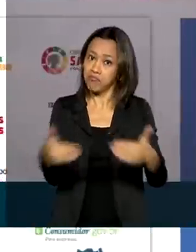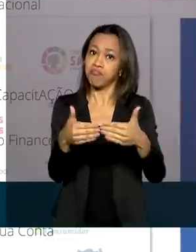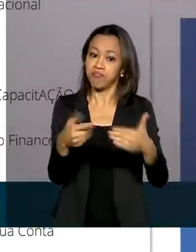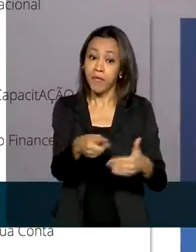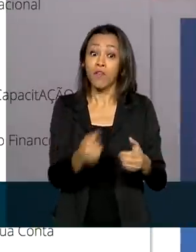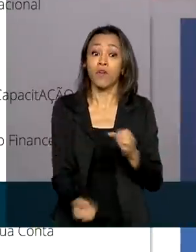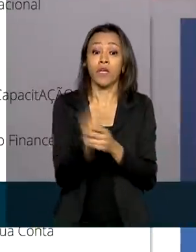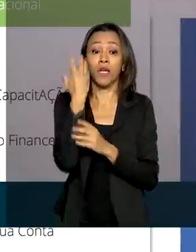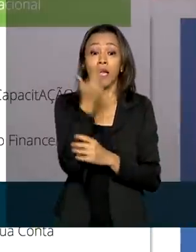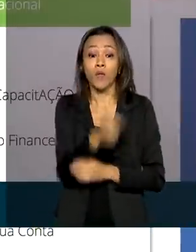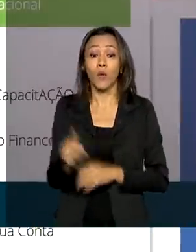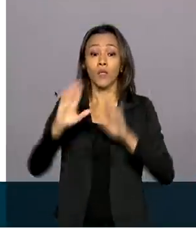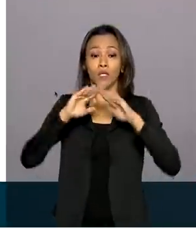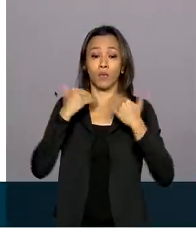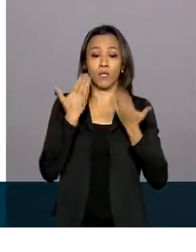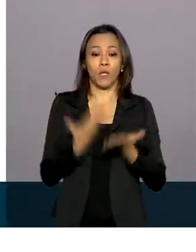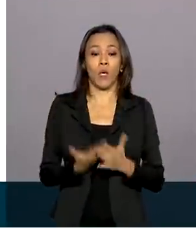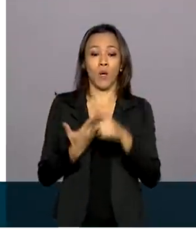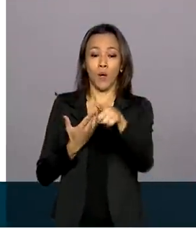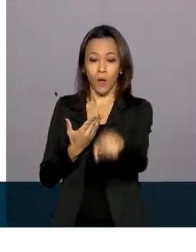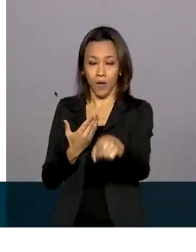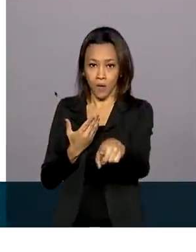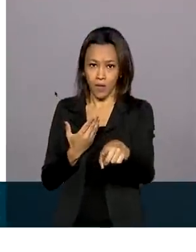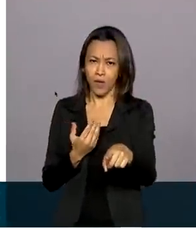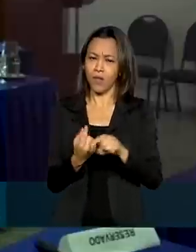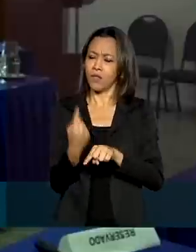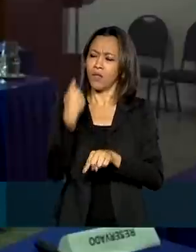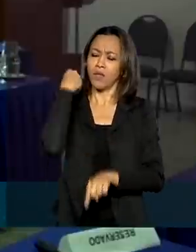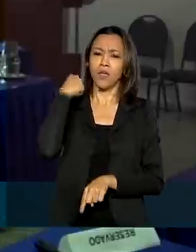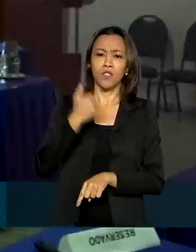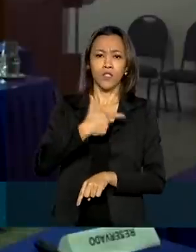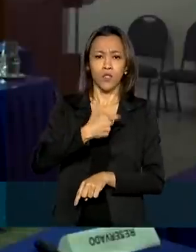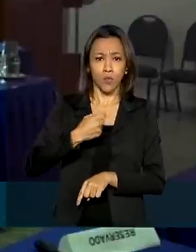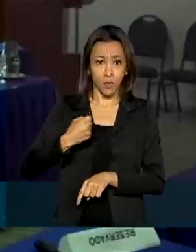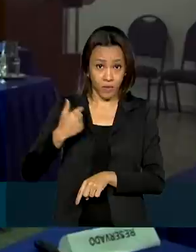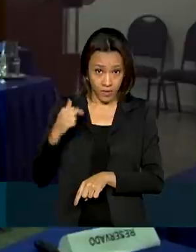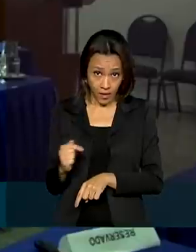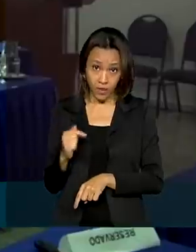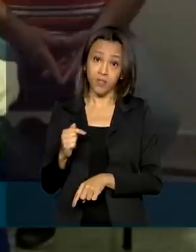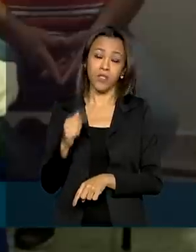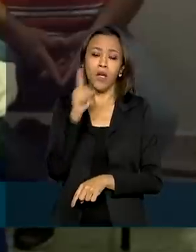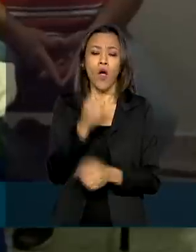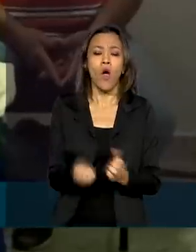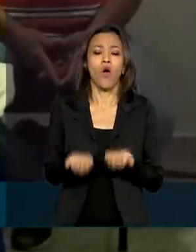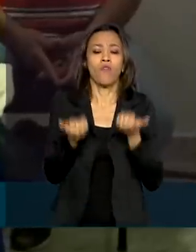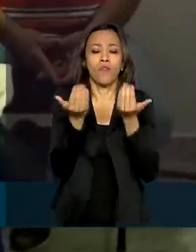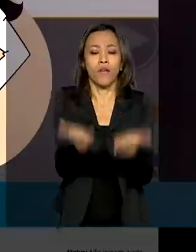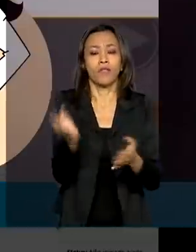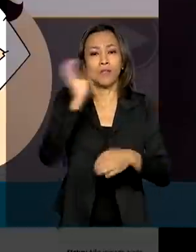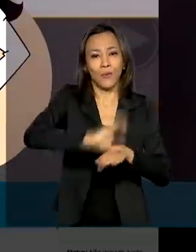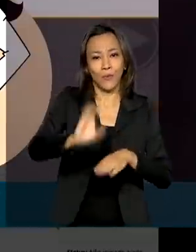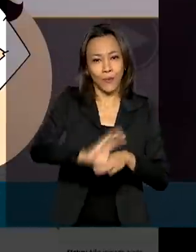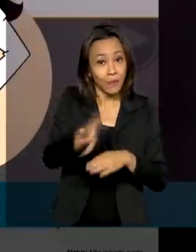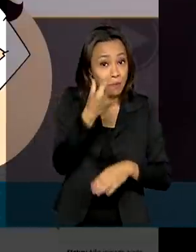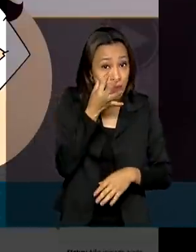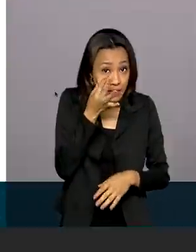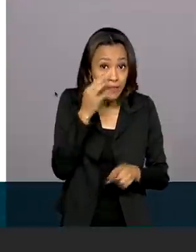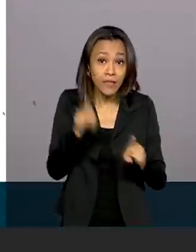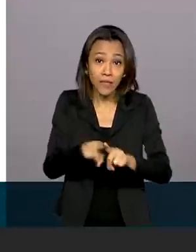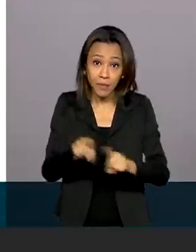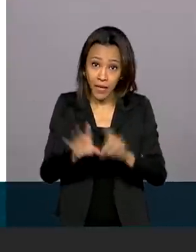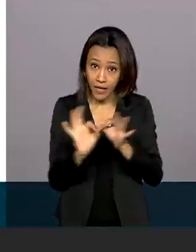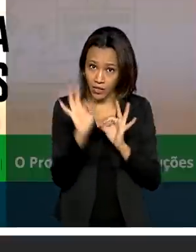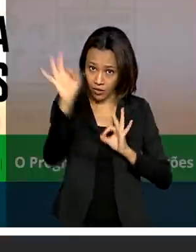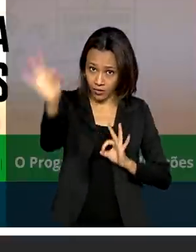de Defesa do Consumidor. Desde 2007, a escola oferece cursos presenciais e à distância,